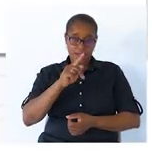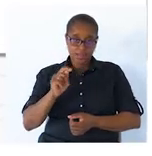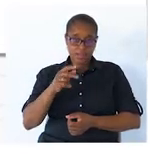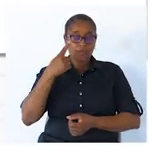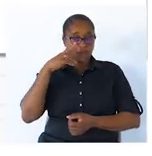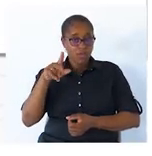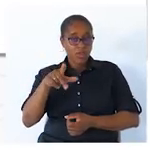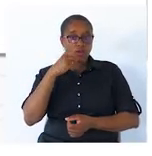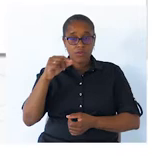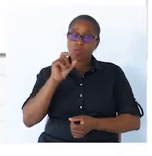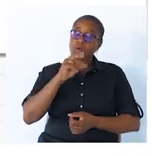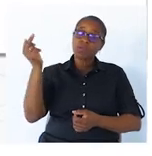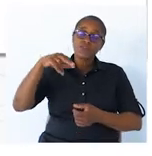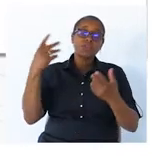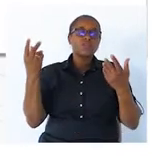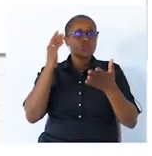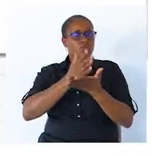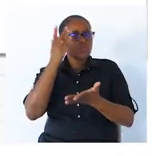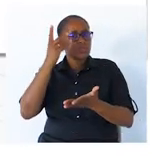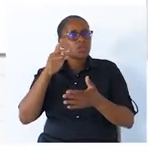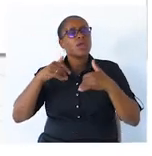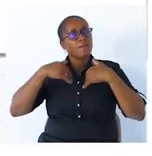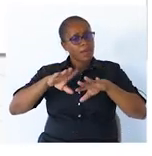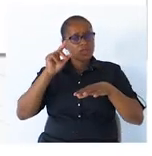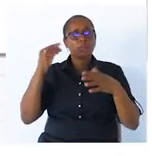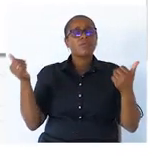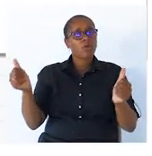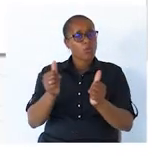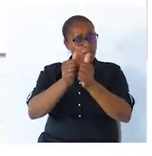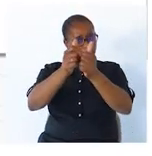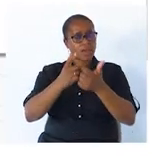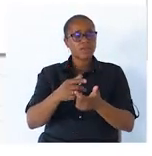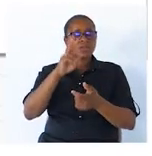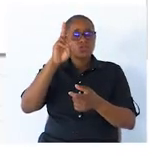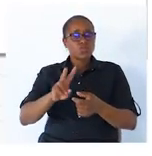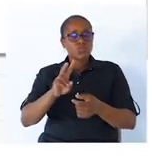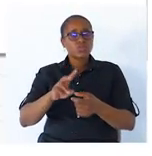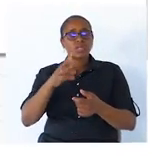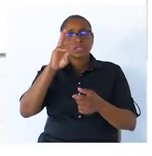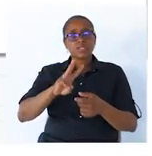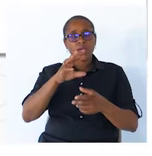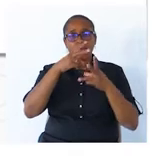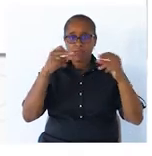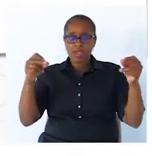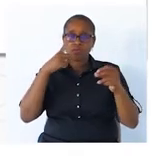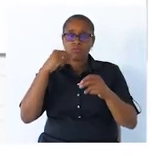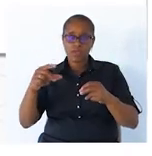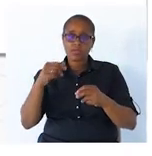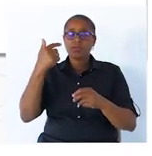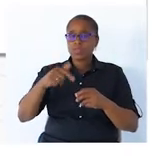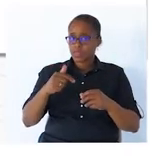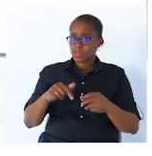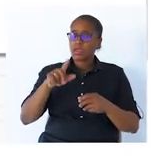Na primeira frase. O João chegou. O verbo está sozinho. Já na segunda e na terceira frase. O verbo tem